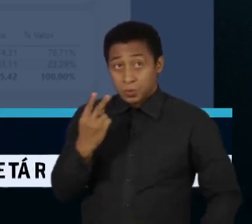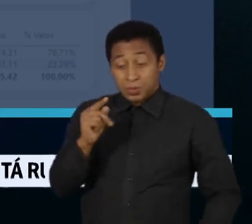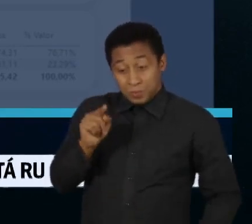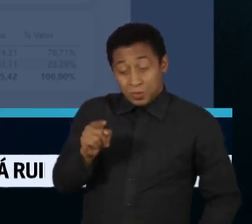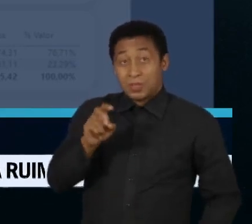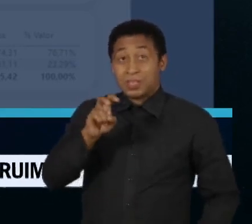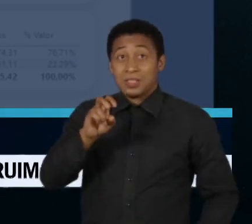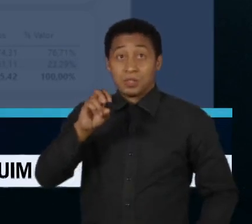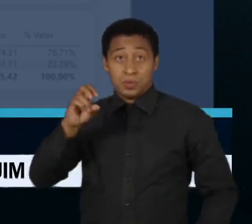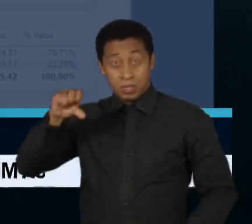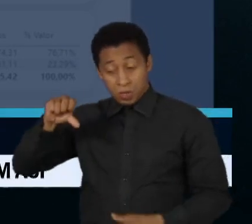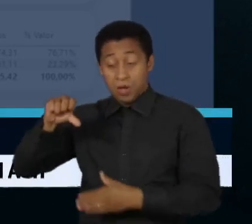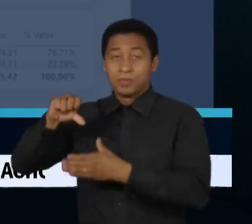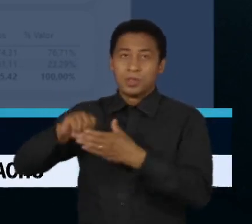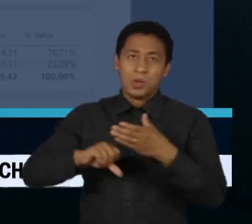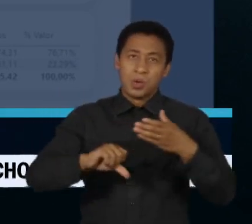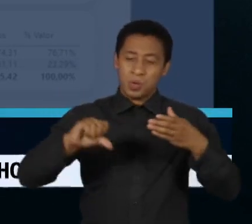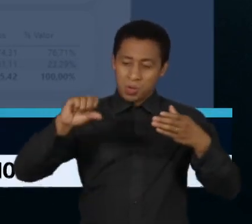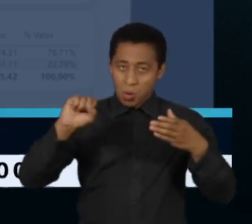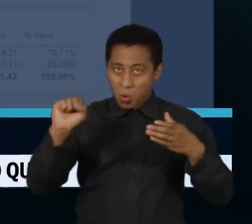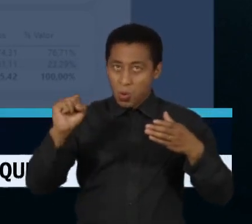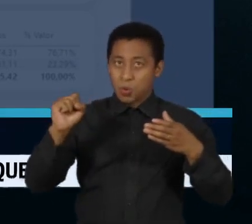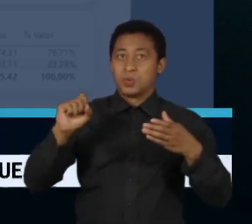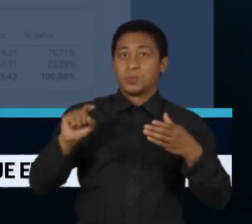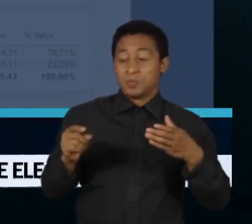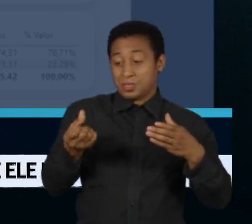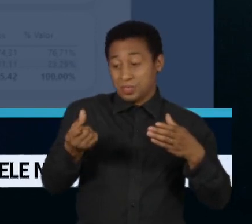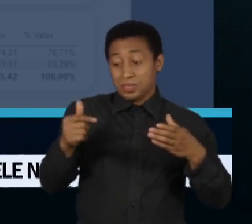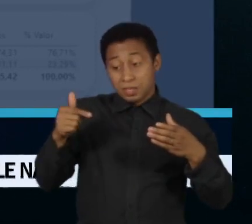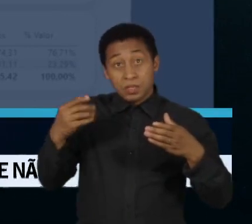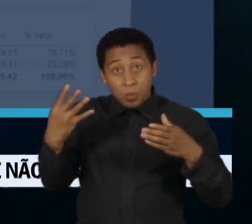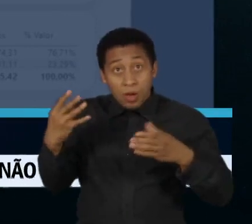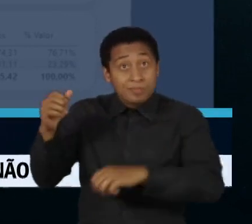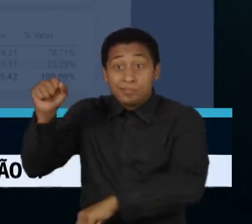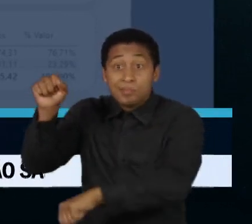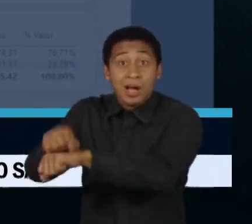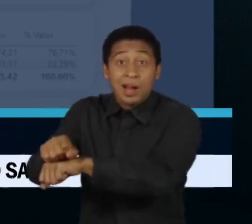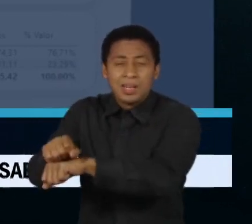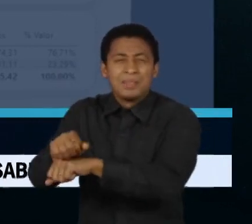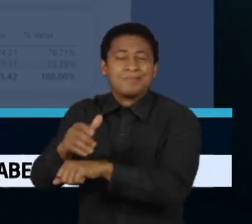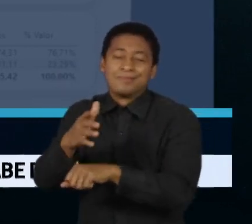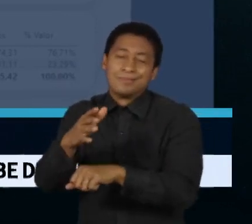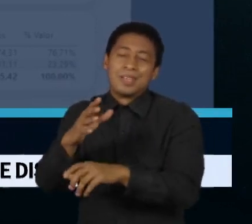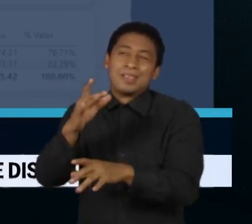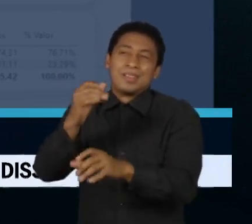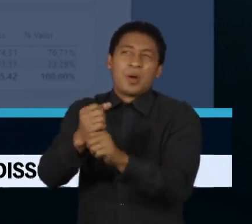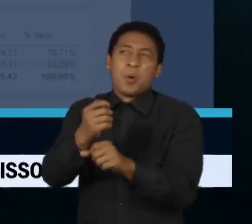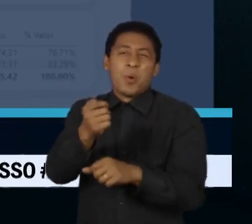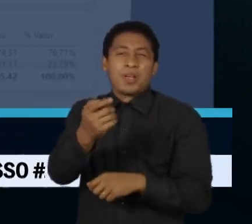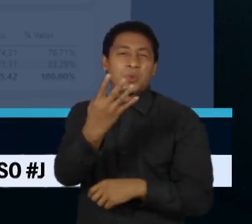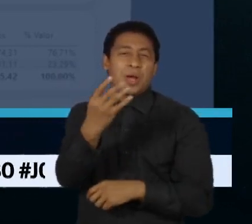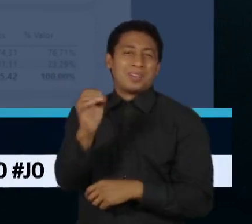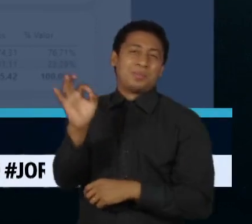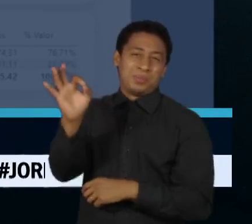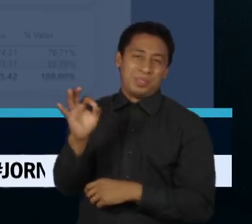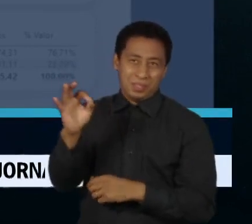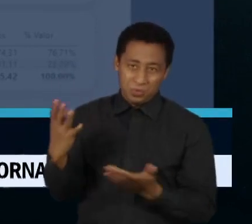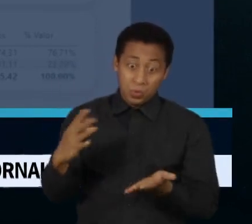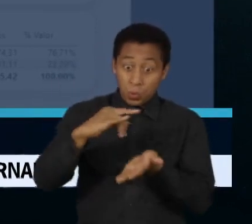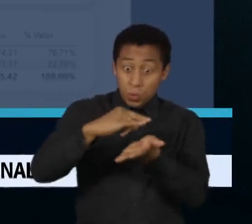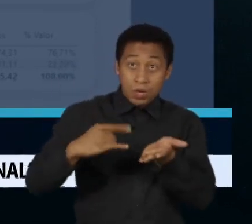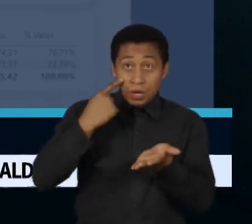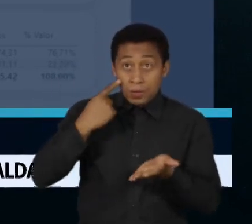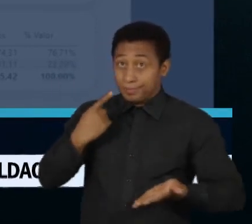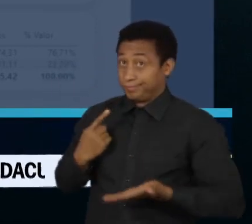no país, 8.600 estavam paralisadas, ou seja, quase 40%. Os contratos já